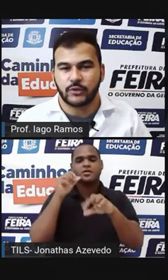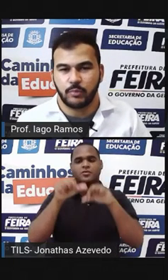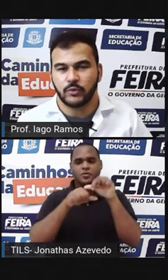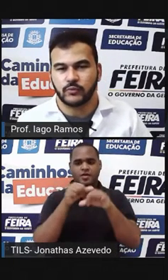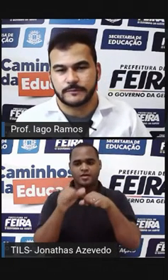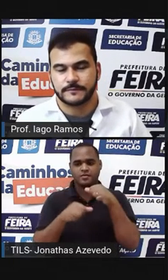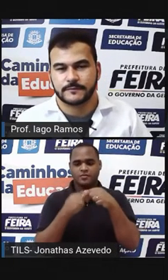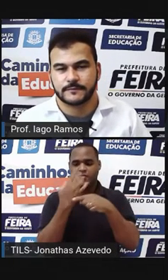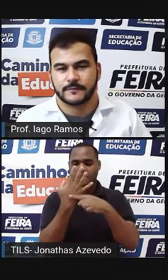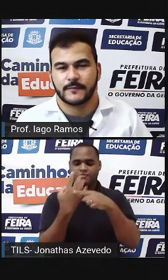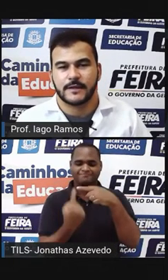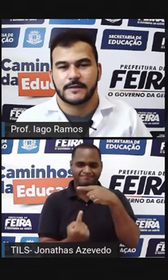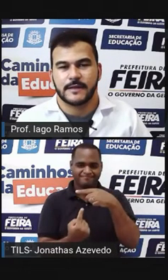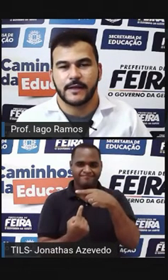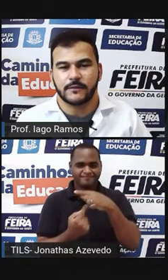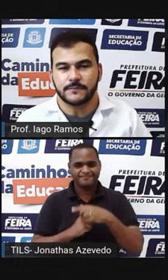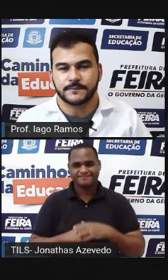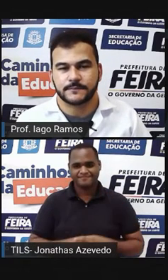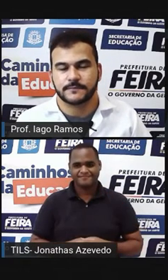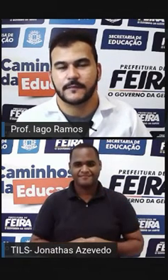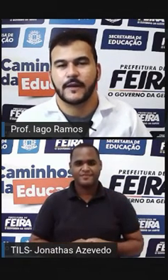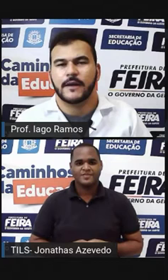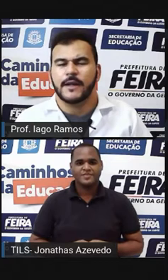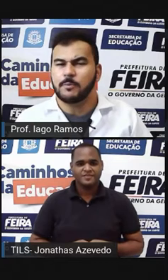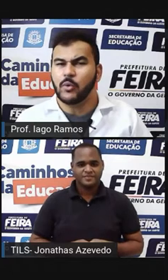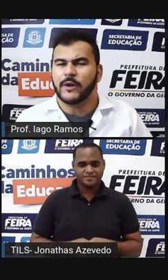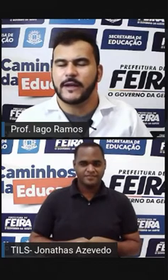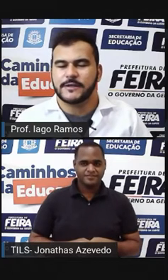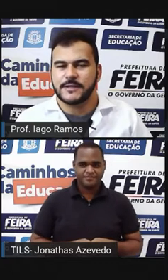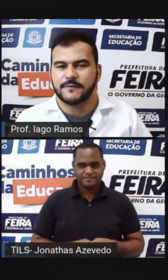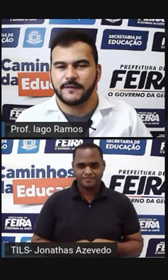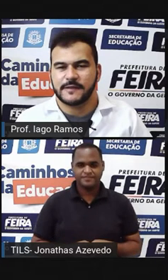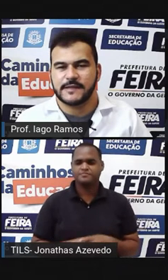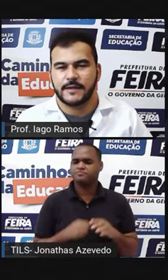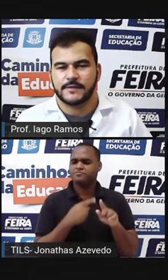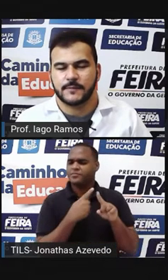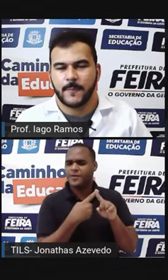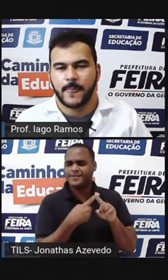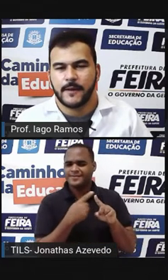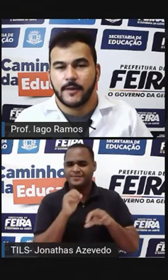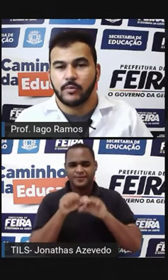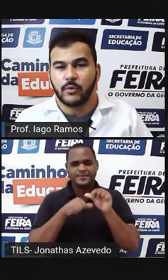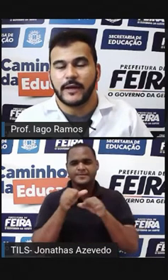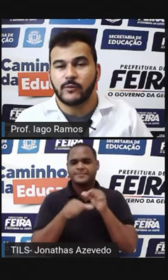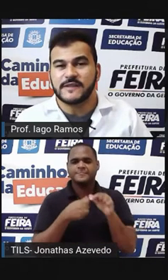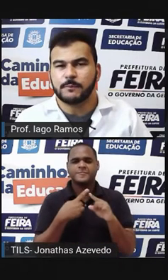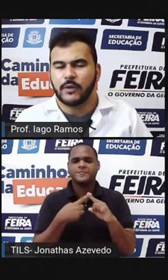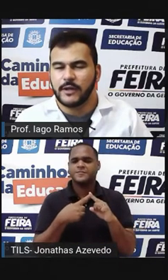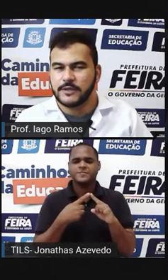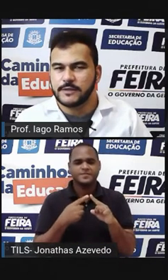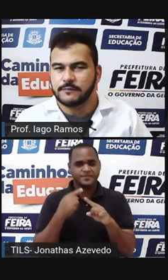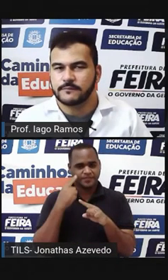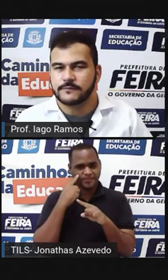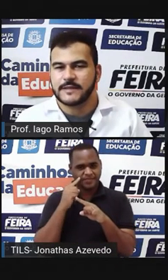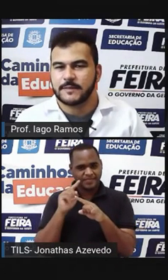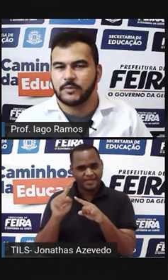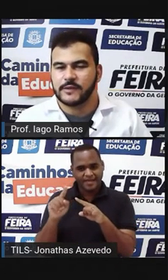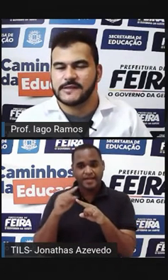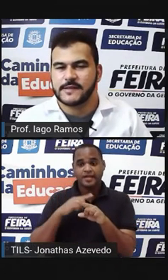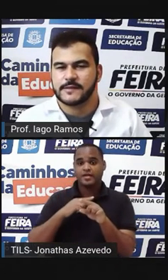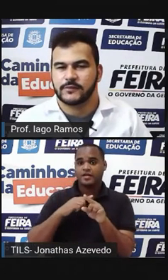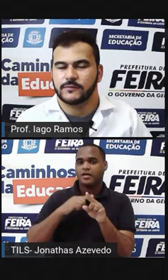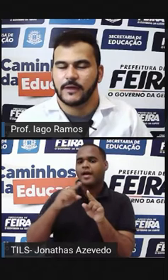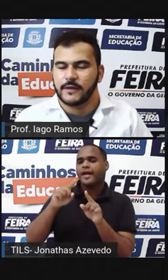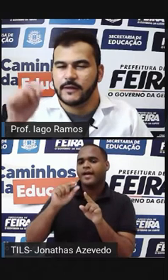4 por 1, certo? E por que a gente vai fazer isso? Porque o expoente dessa